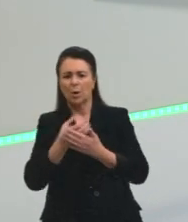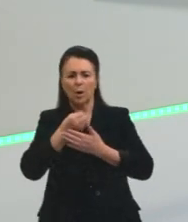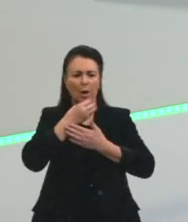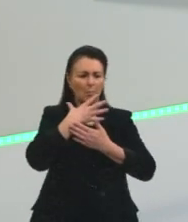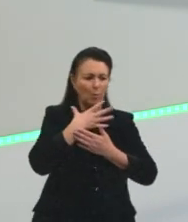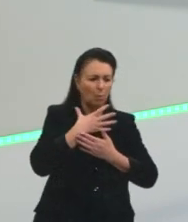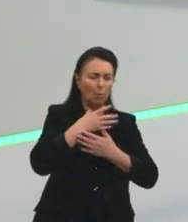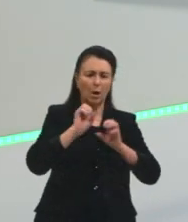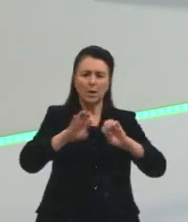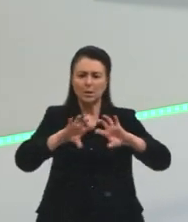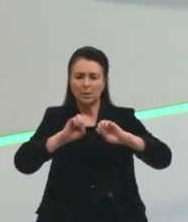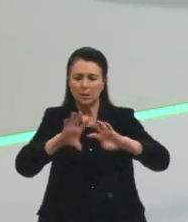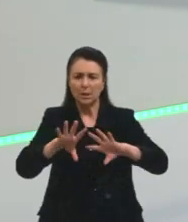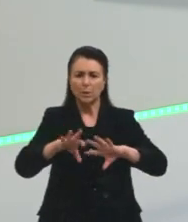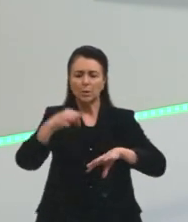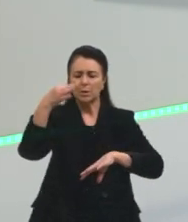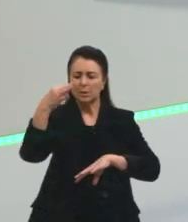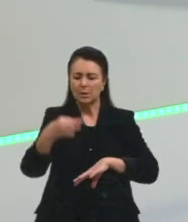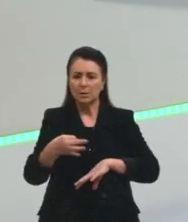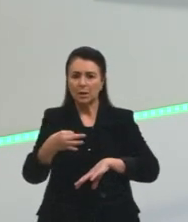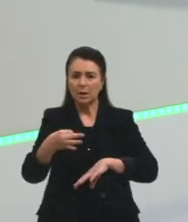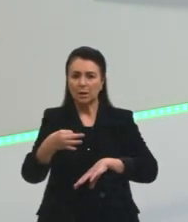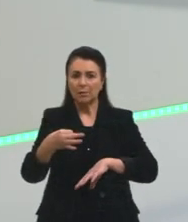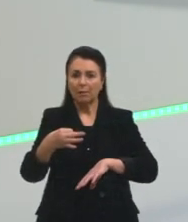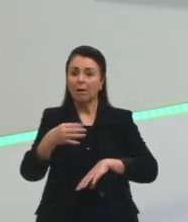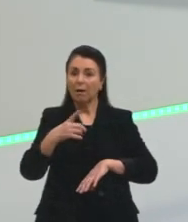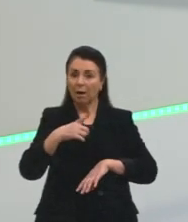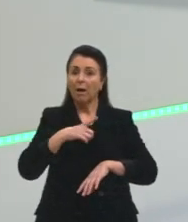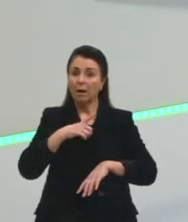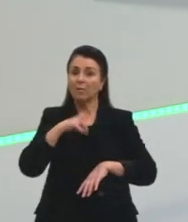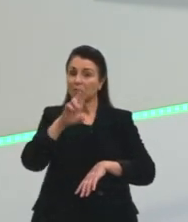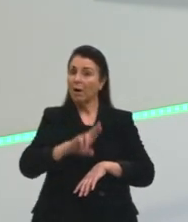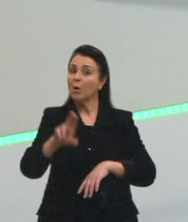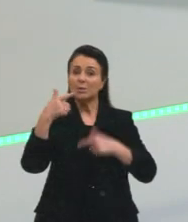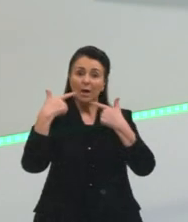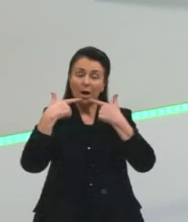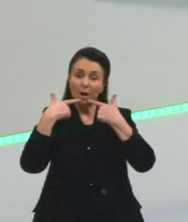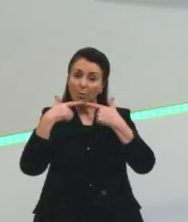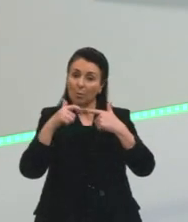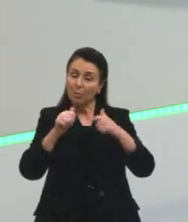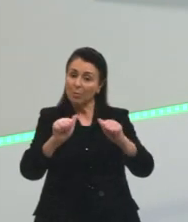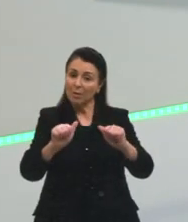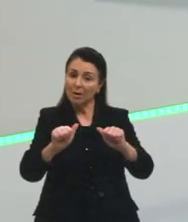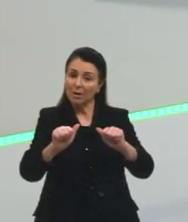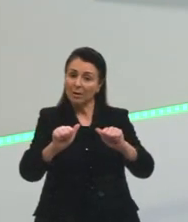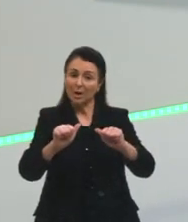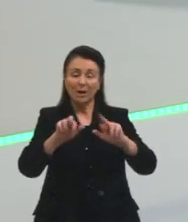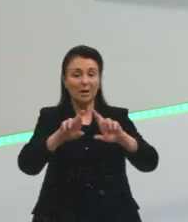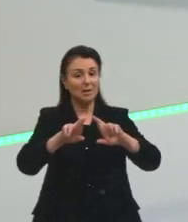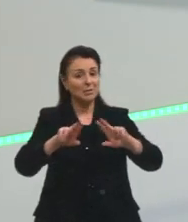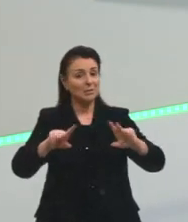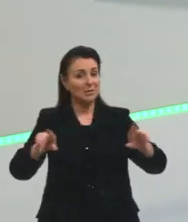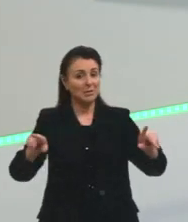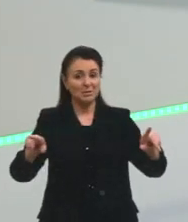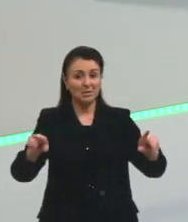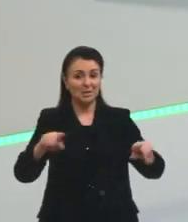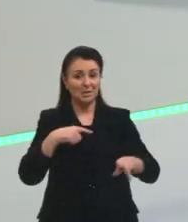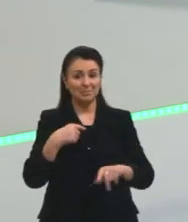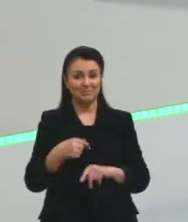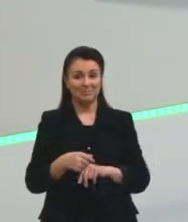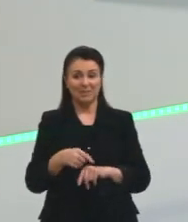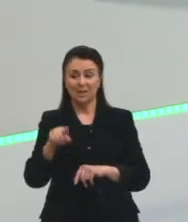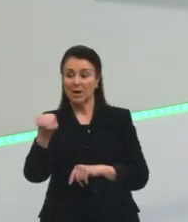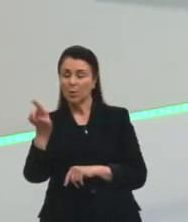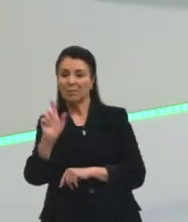estudar, ela vai ter uma situação linguística muito mais organizada e muito mais rebuscada